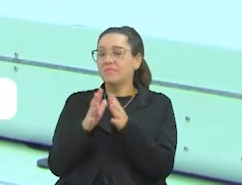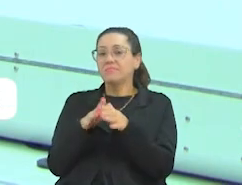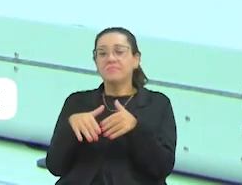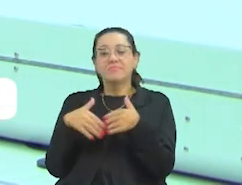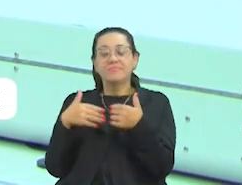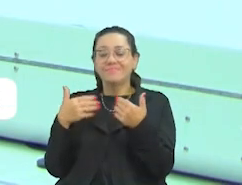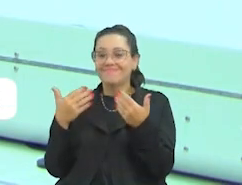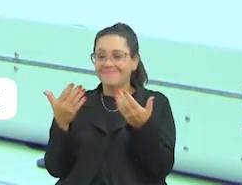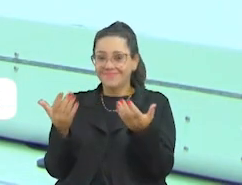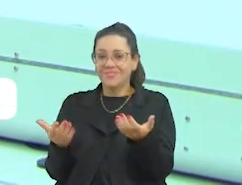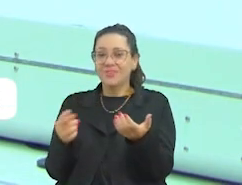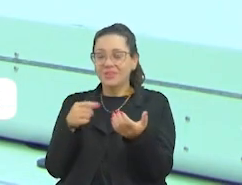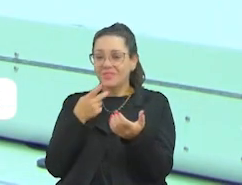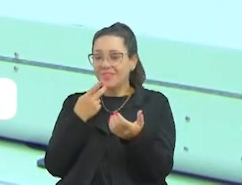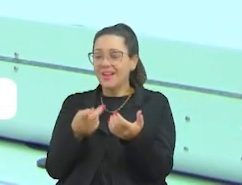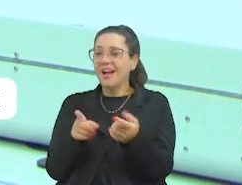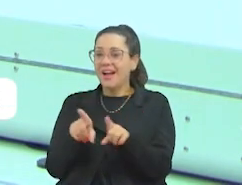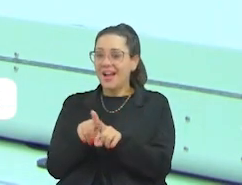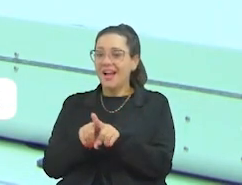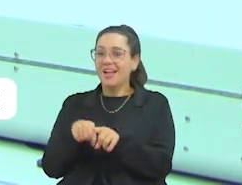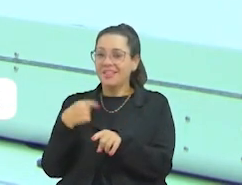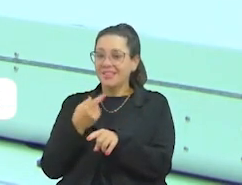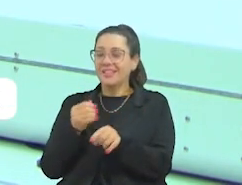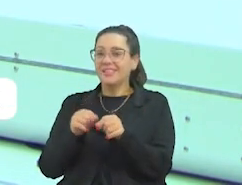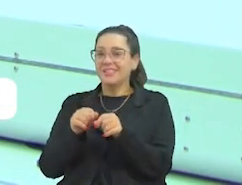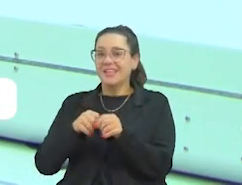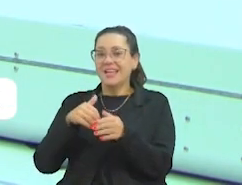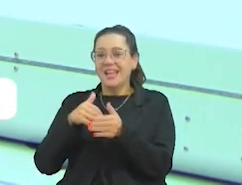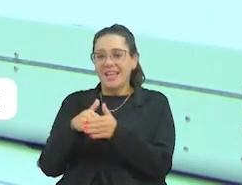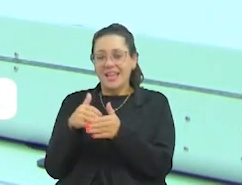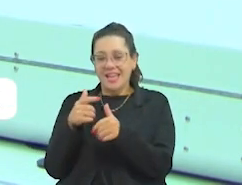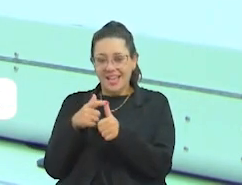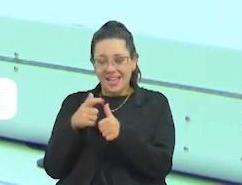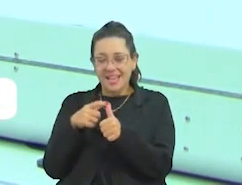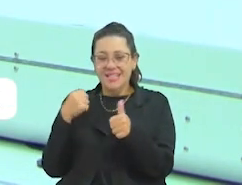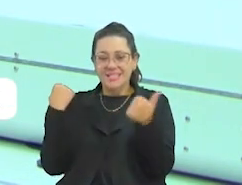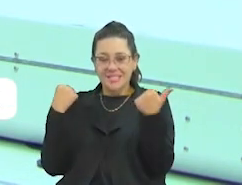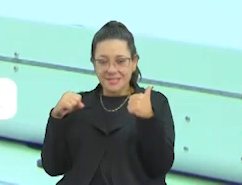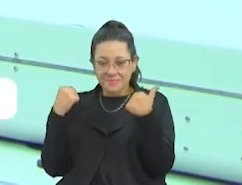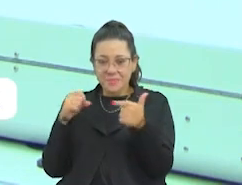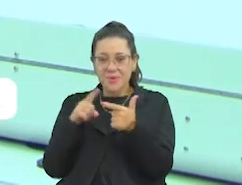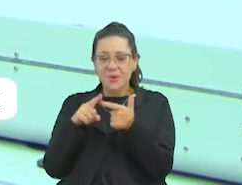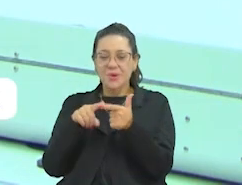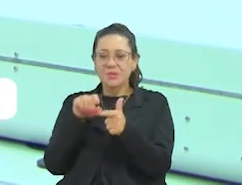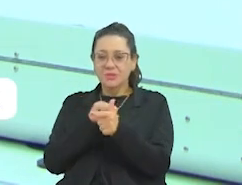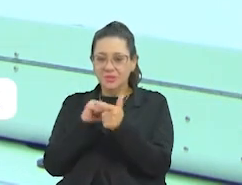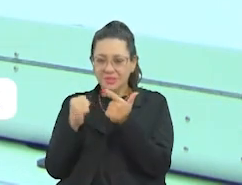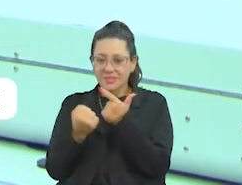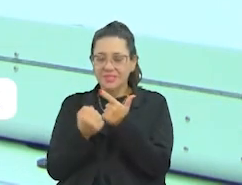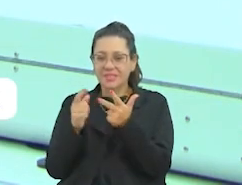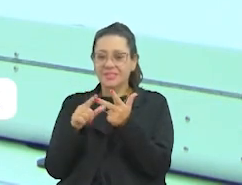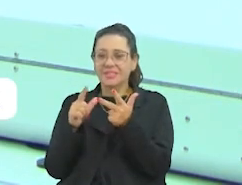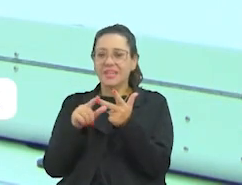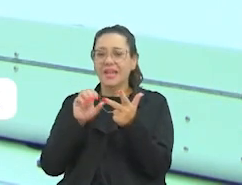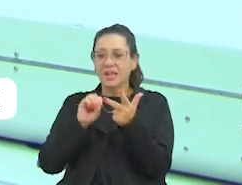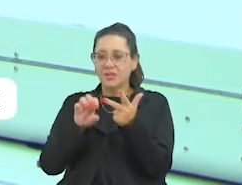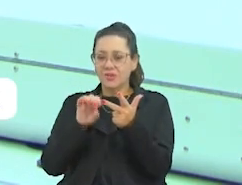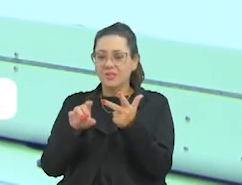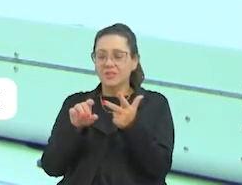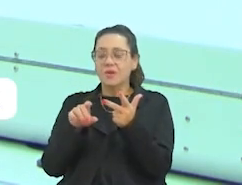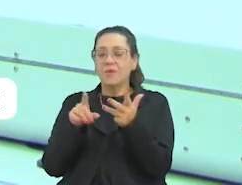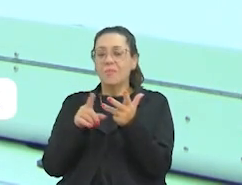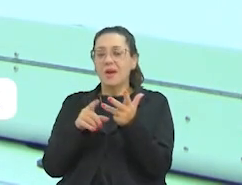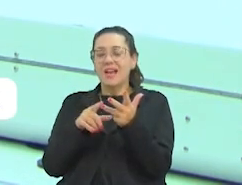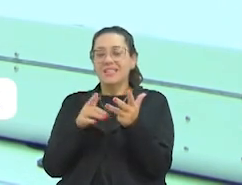fala que nós temos várias frentes, esporte, social, educação, mas eu tenho um carinho muito grande pela saúde.